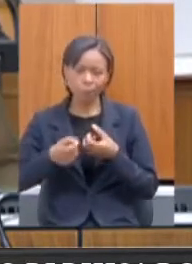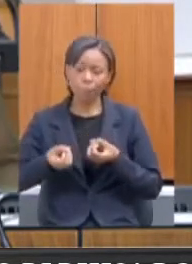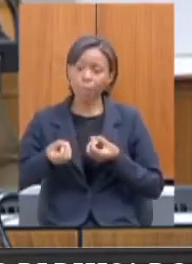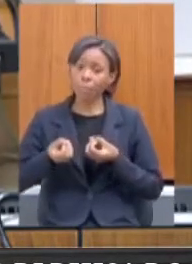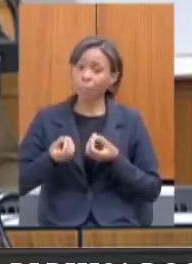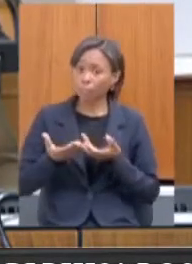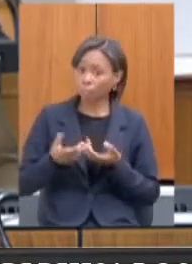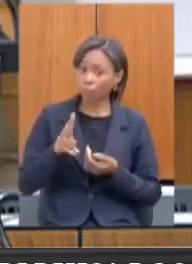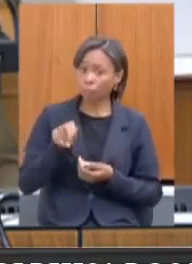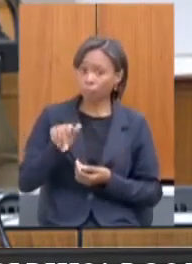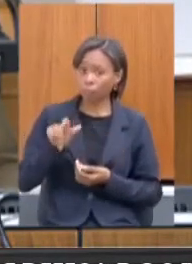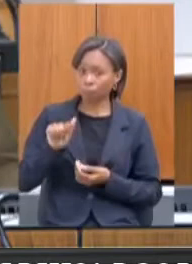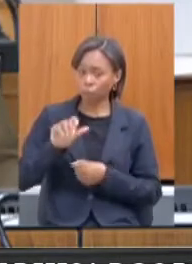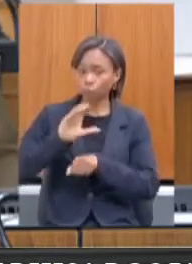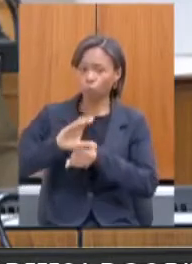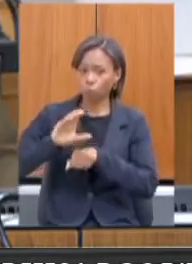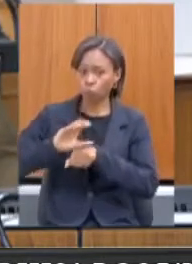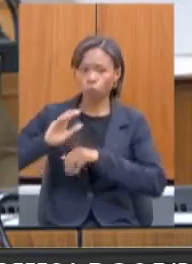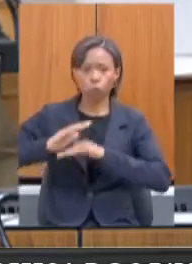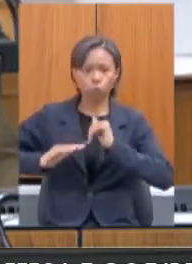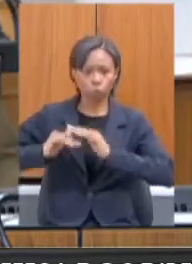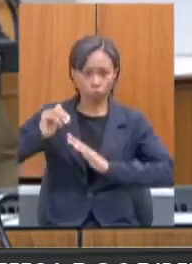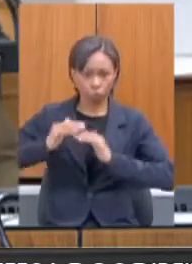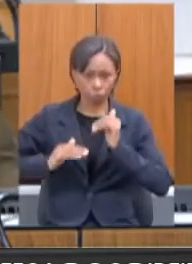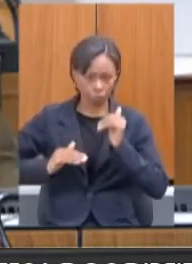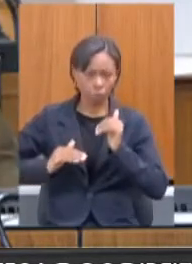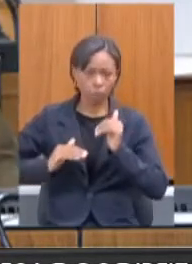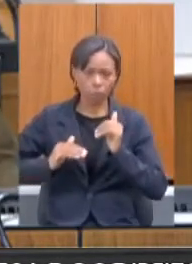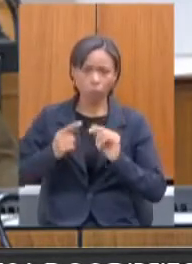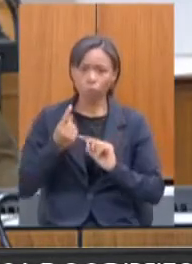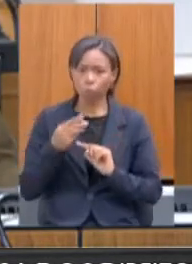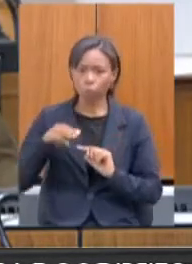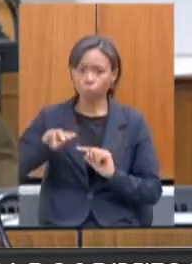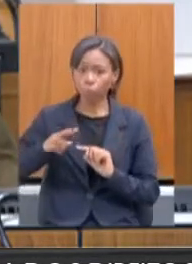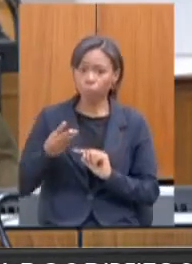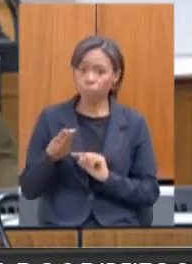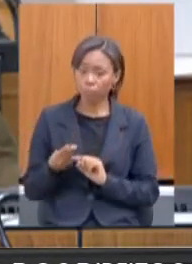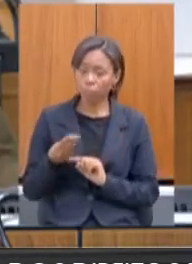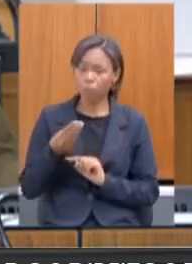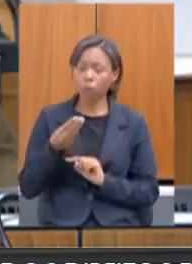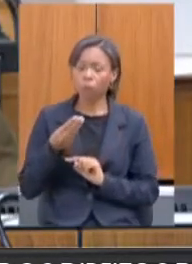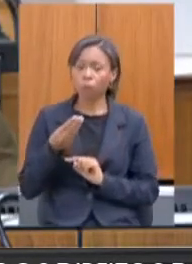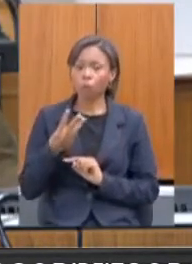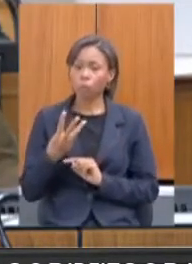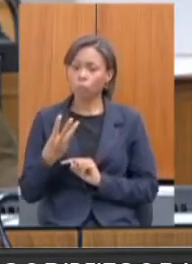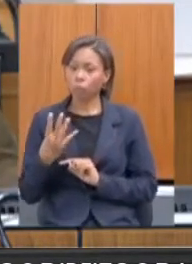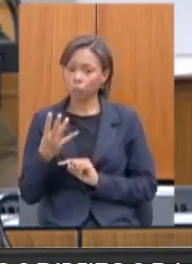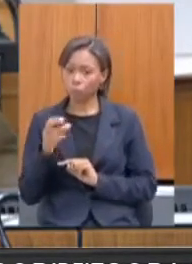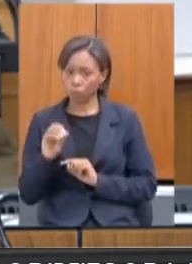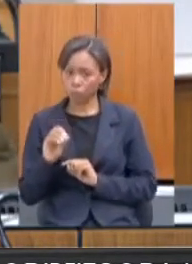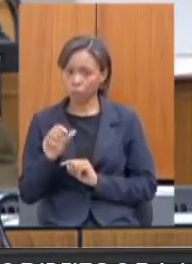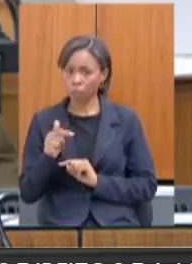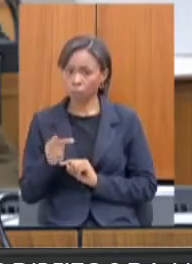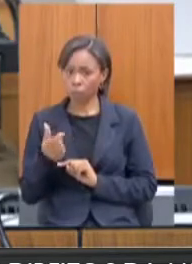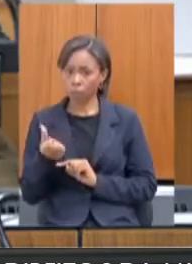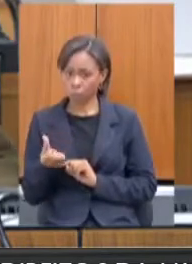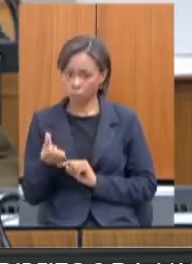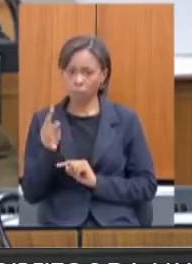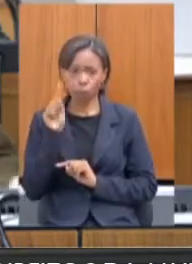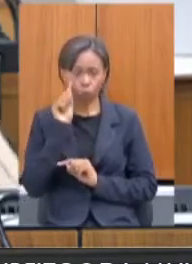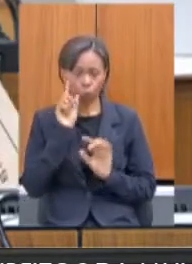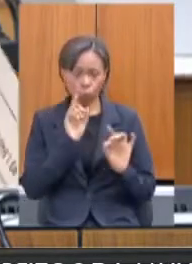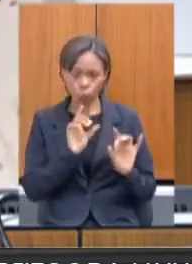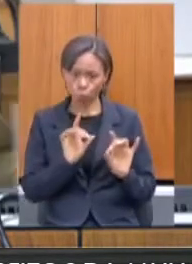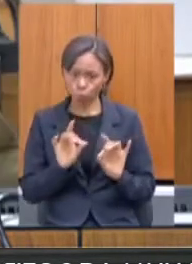curso de qualificação profissional referente a 1.340.76 todo via emenda parlamentar.